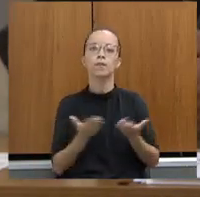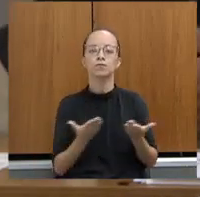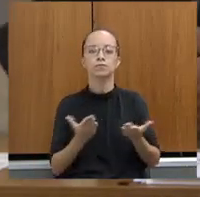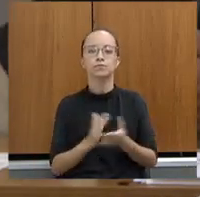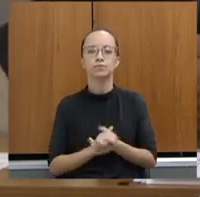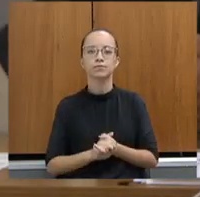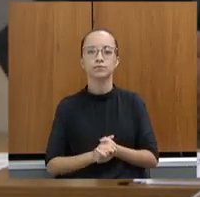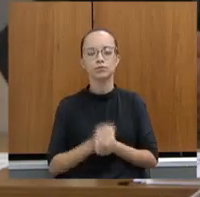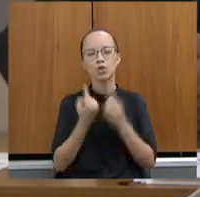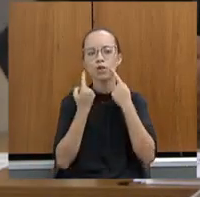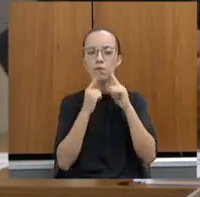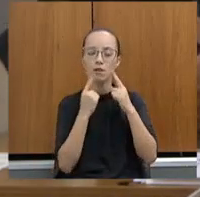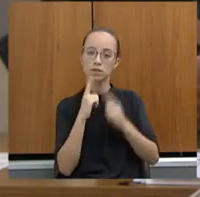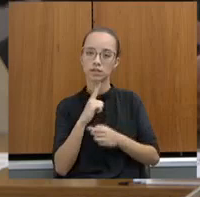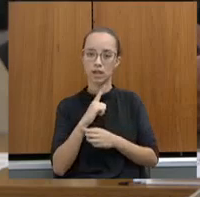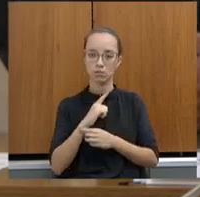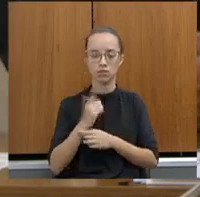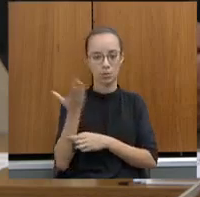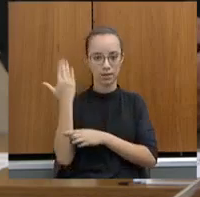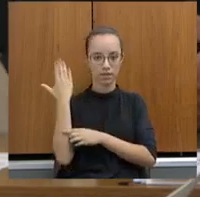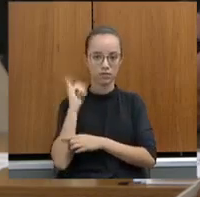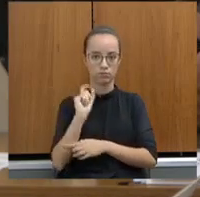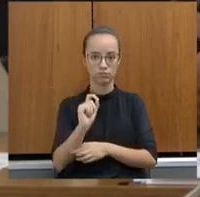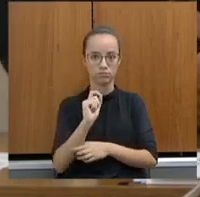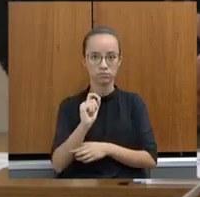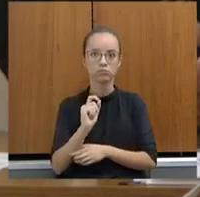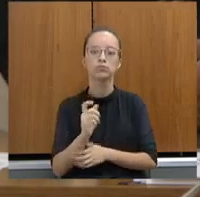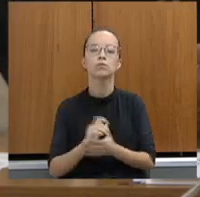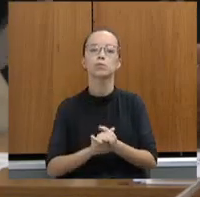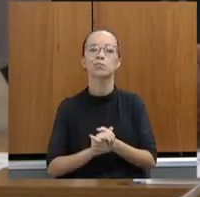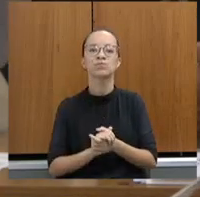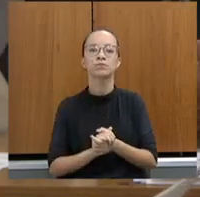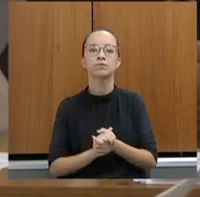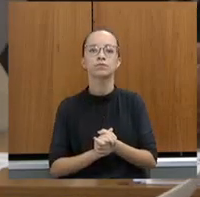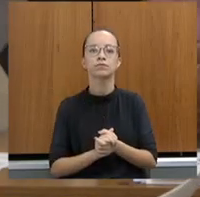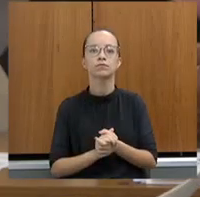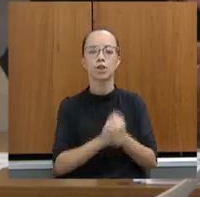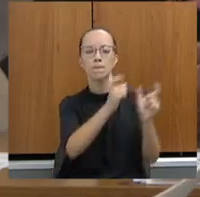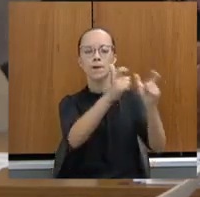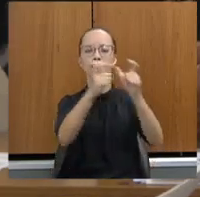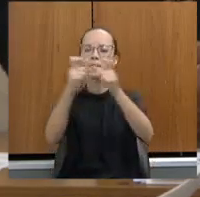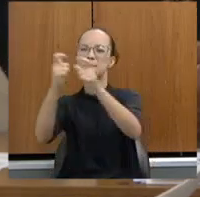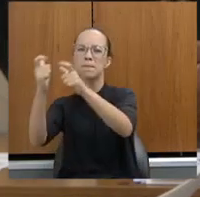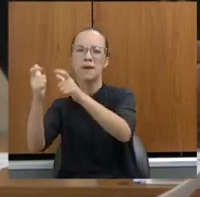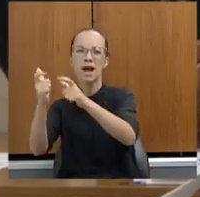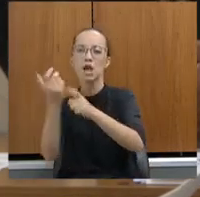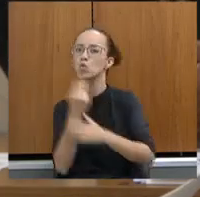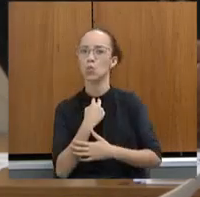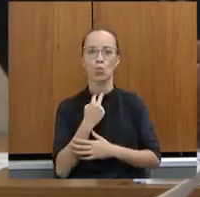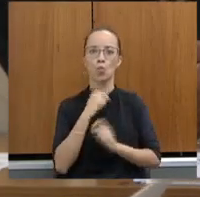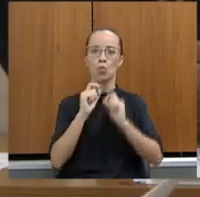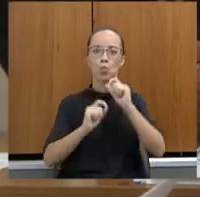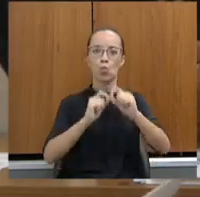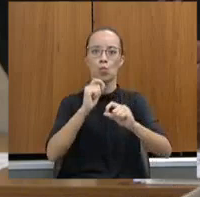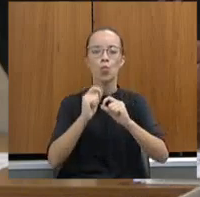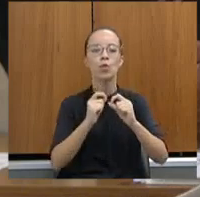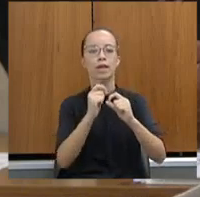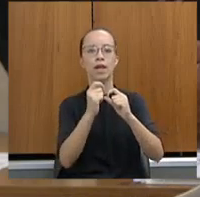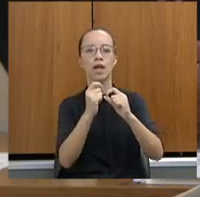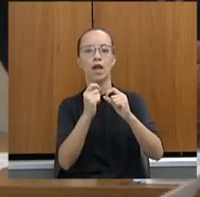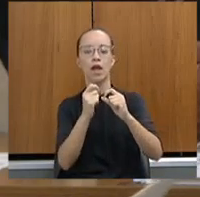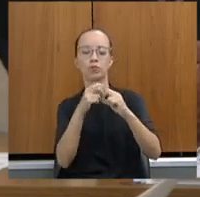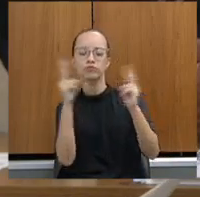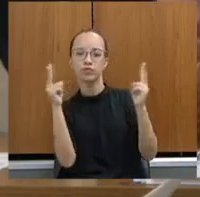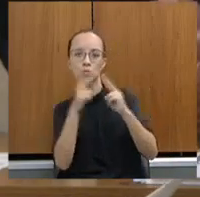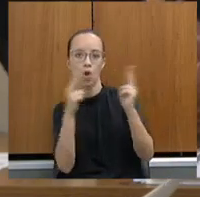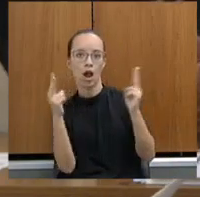uma reclamação que nós temos no passado é que em muitas unidades não se podia se fazer audiências virtuais, hoje isso já